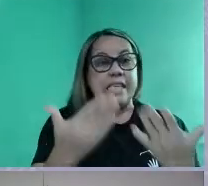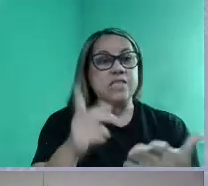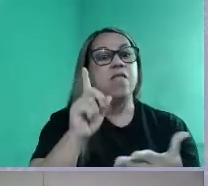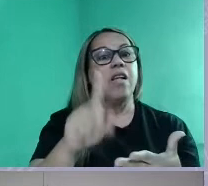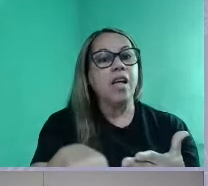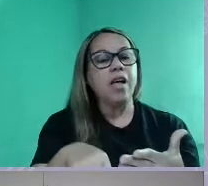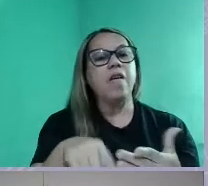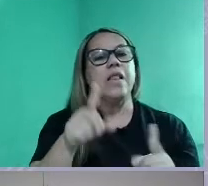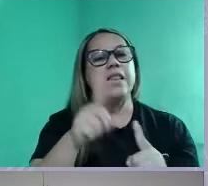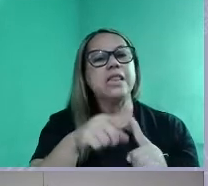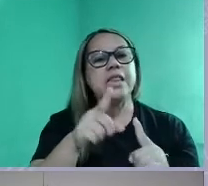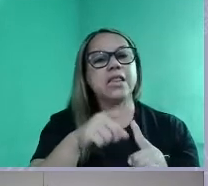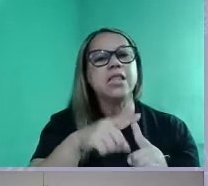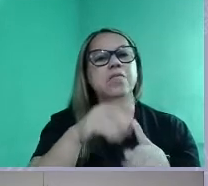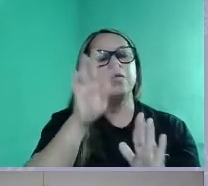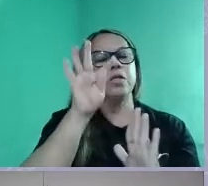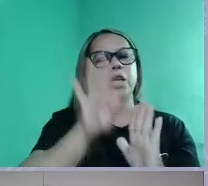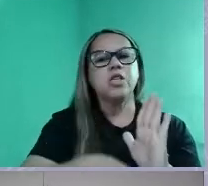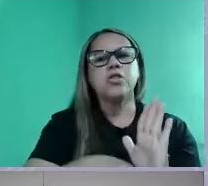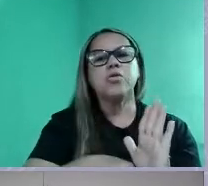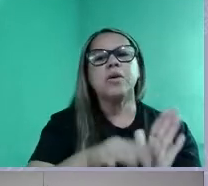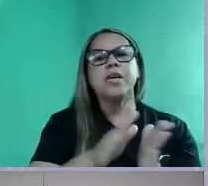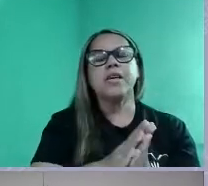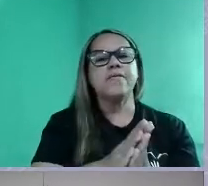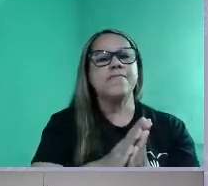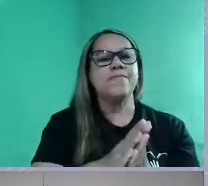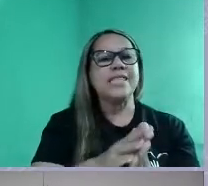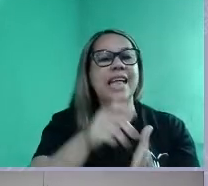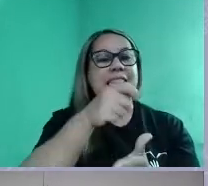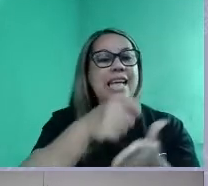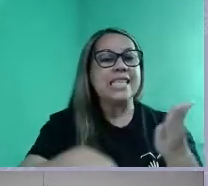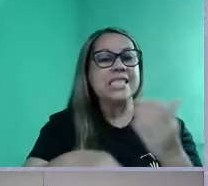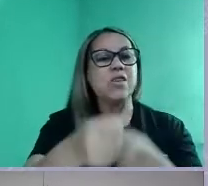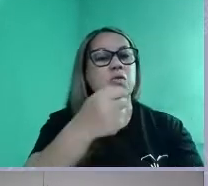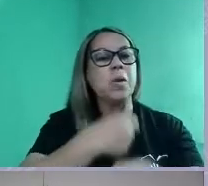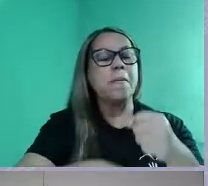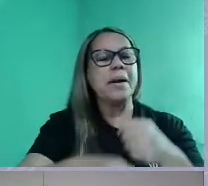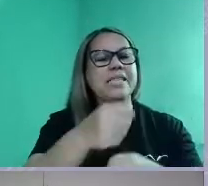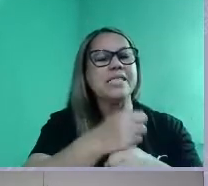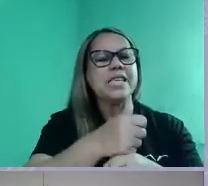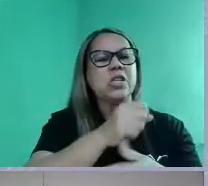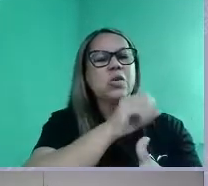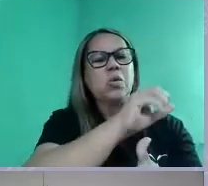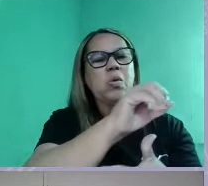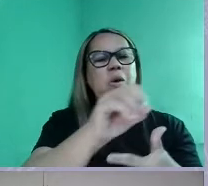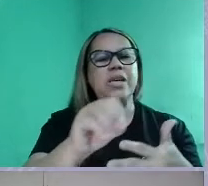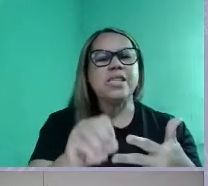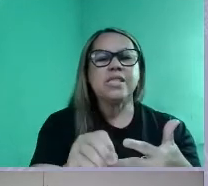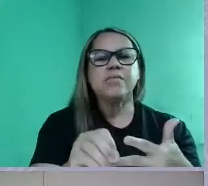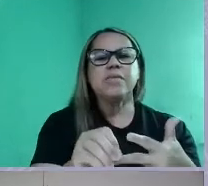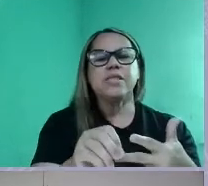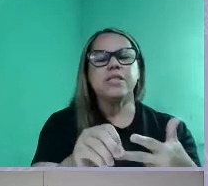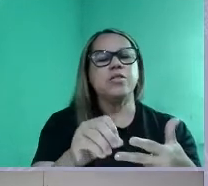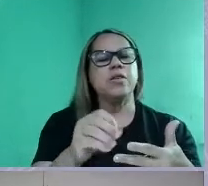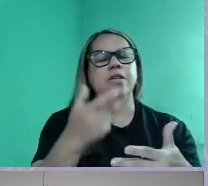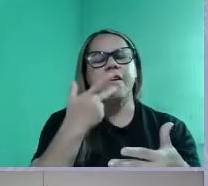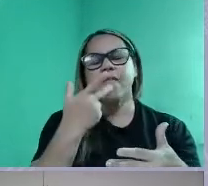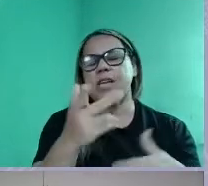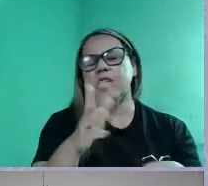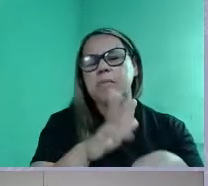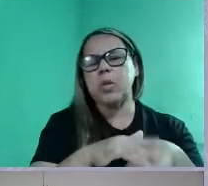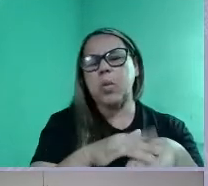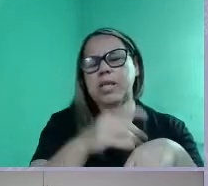tipo textual, certo? Na redação do ano passado do Enem, foi o estigma associado às doenças mentais, né?